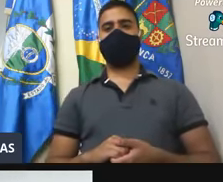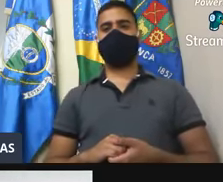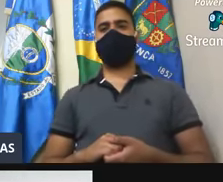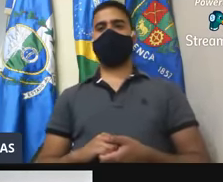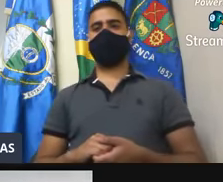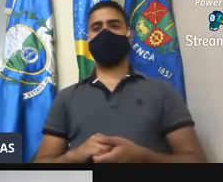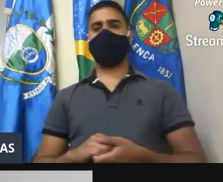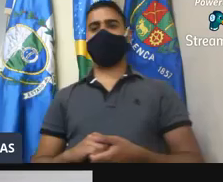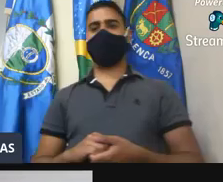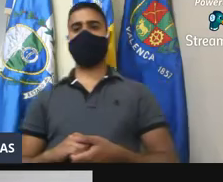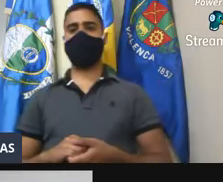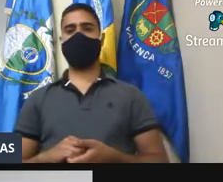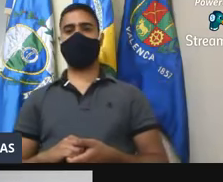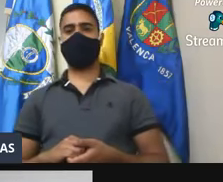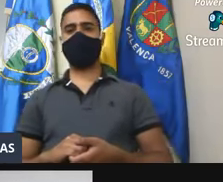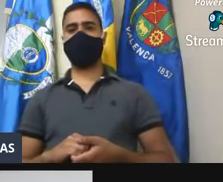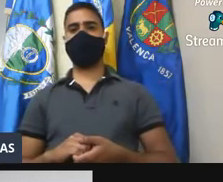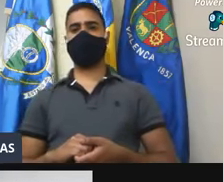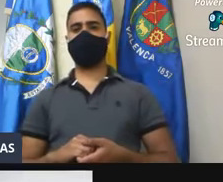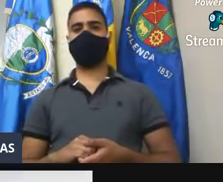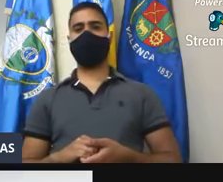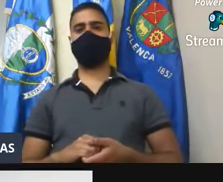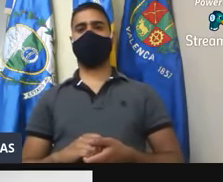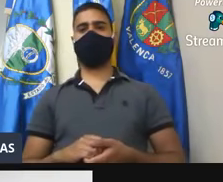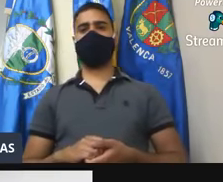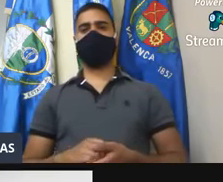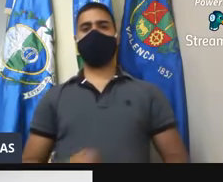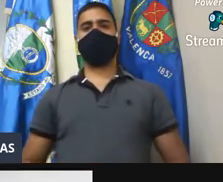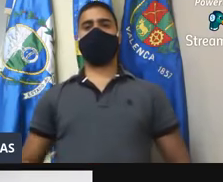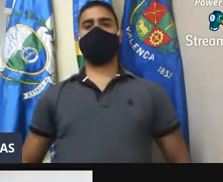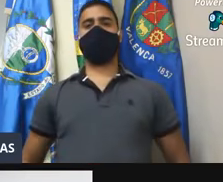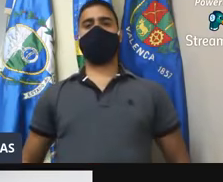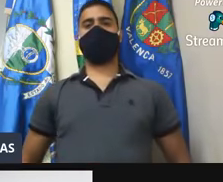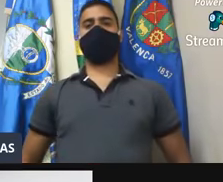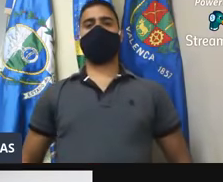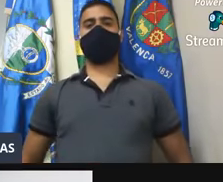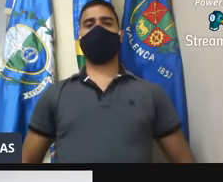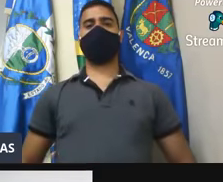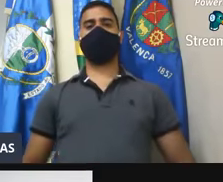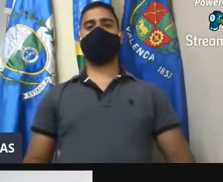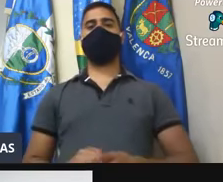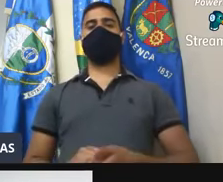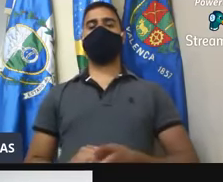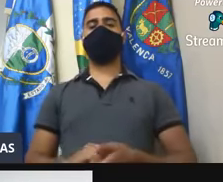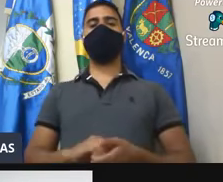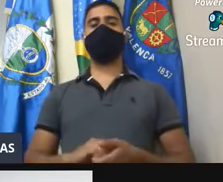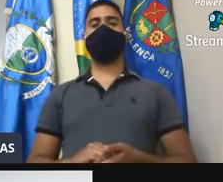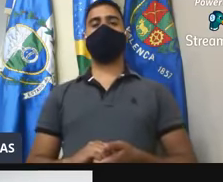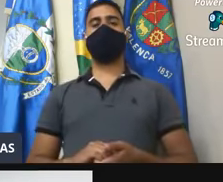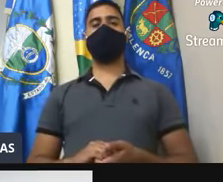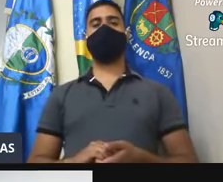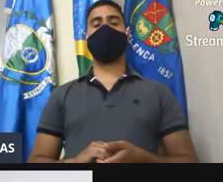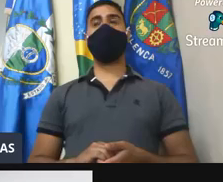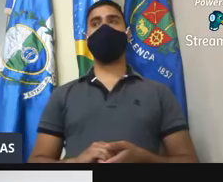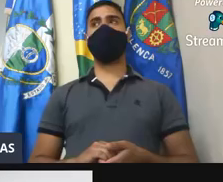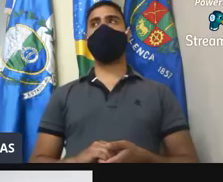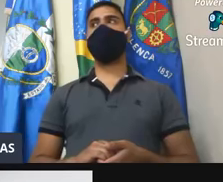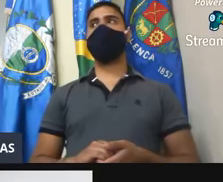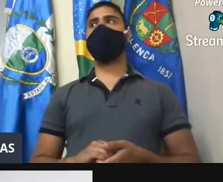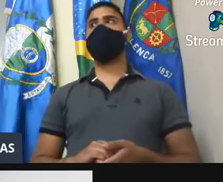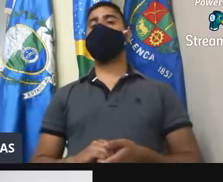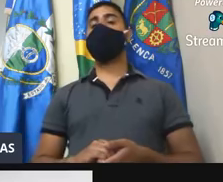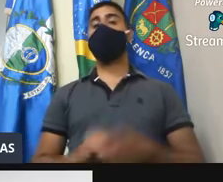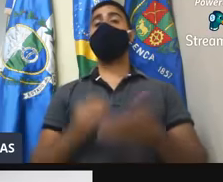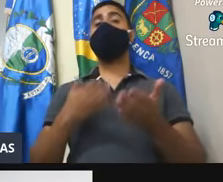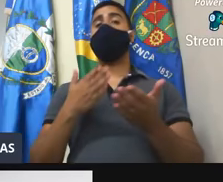Paulo Celso Alves Pena. Pedro Paulo Magalhães Graça. Aprovo. Professor Rafael de Oliveira Tavares. Aprovo. Saulo de Tato Justificado e Silvio Rocha Coutar da